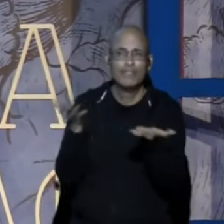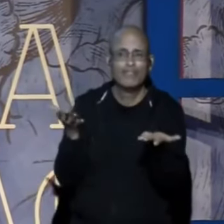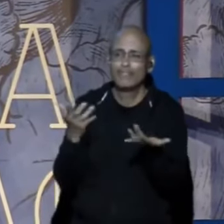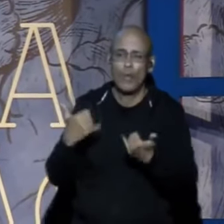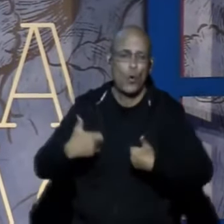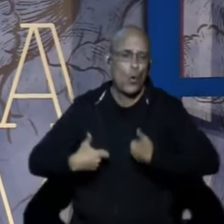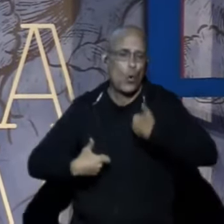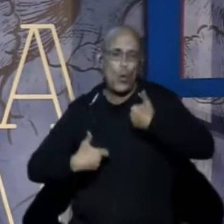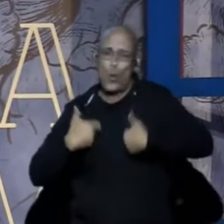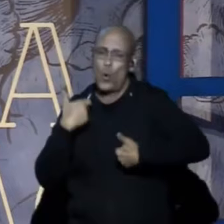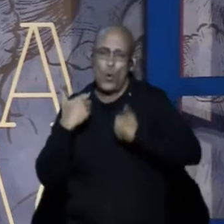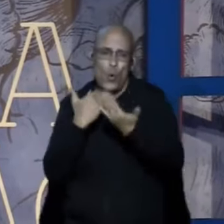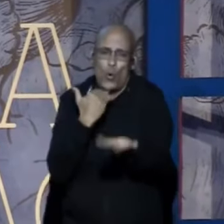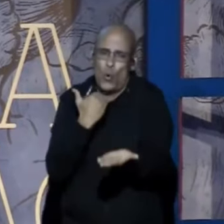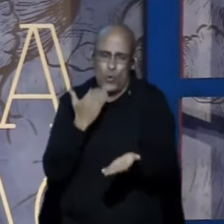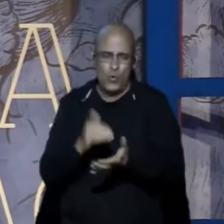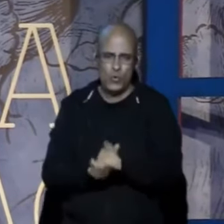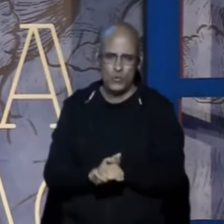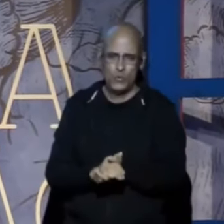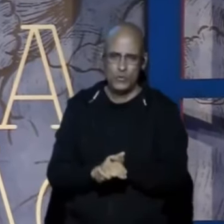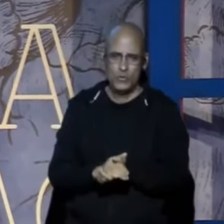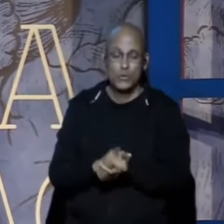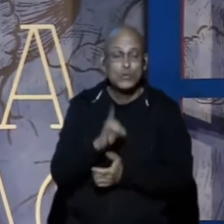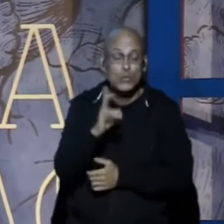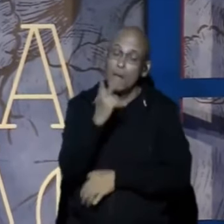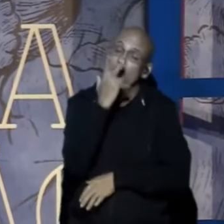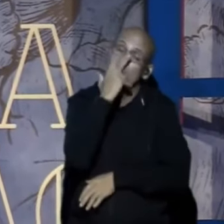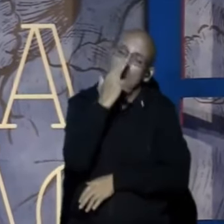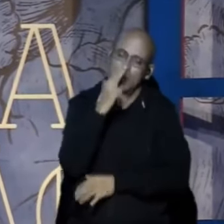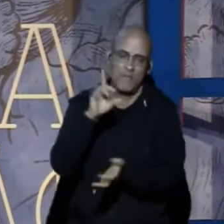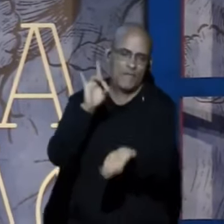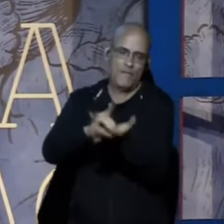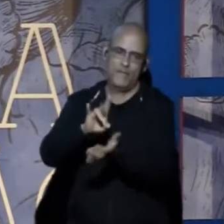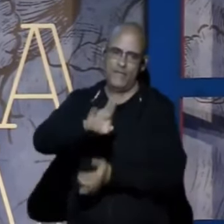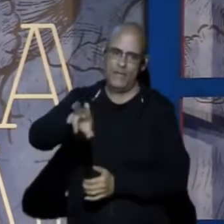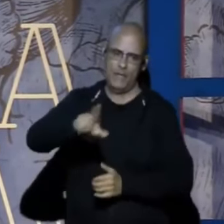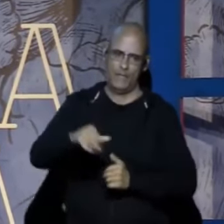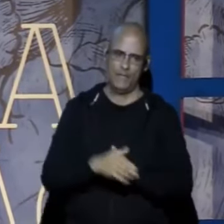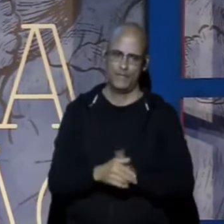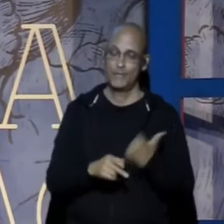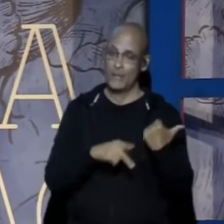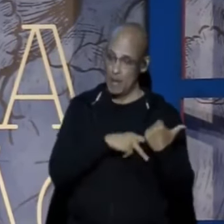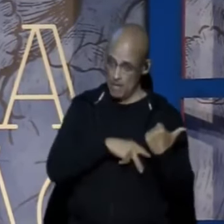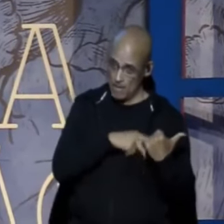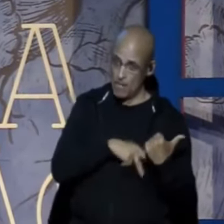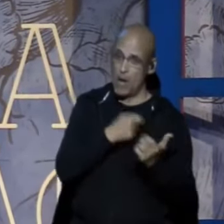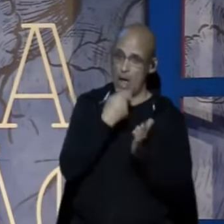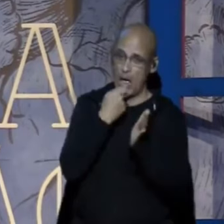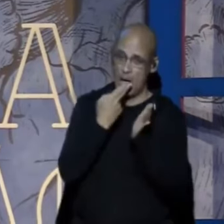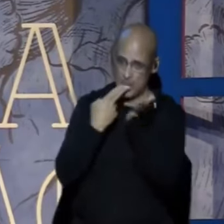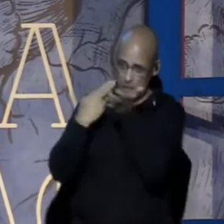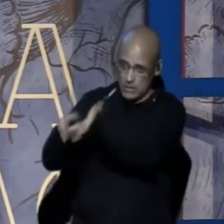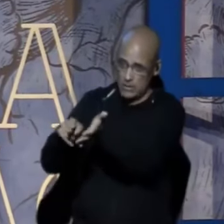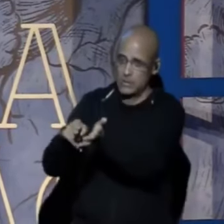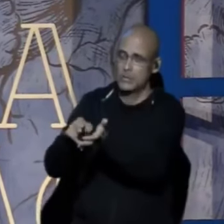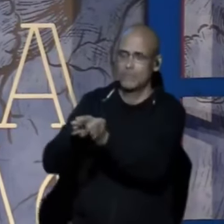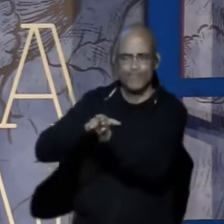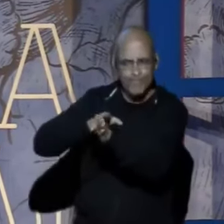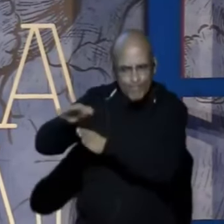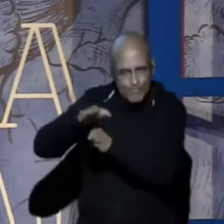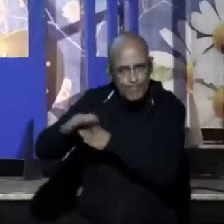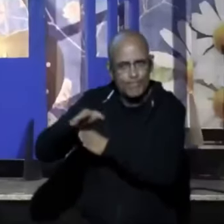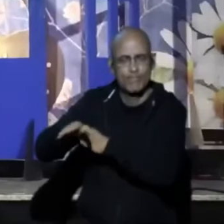de orgulho vão Não passava de aparência Mas o apóstolo Paulo, ele faz questão De relembrar